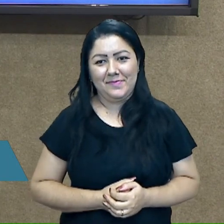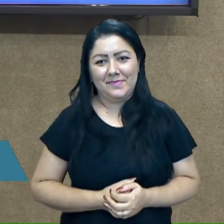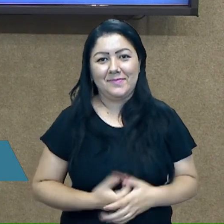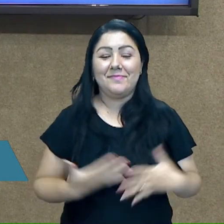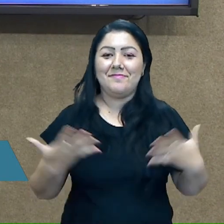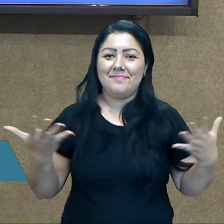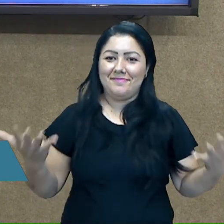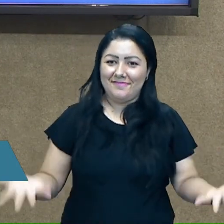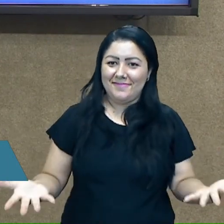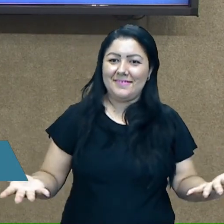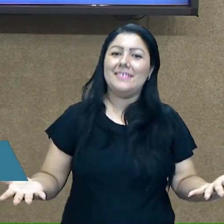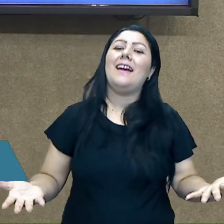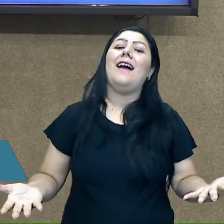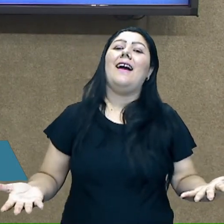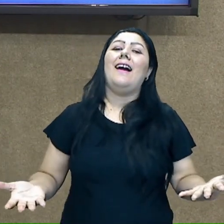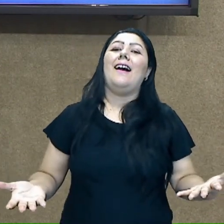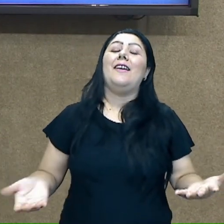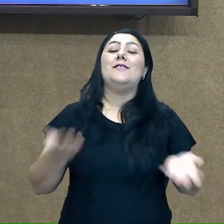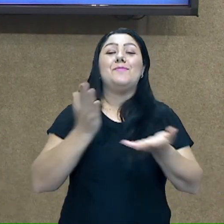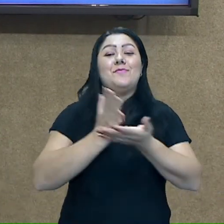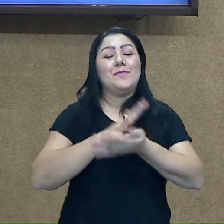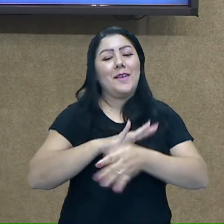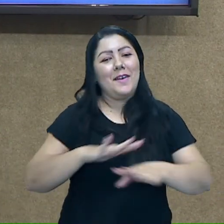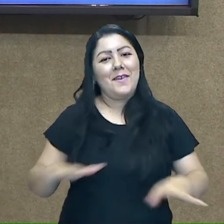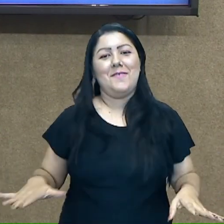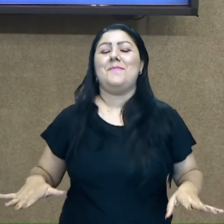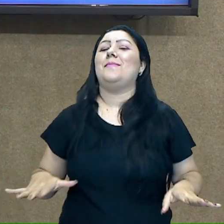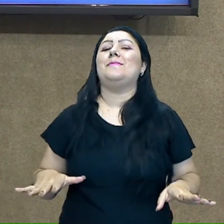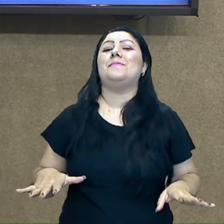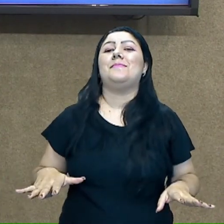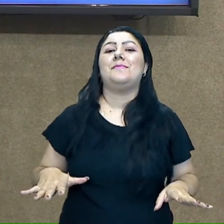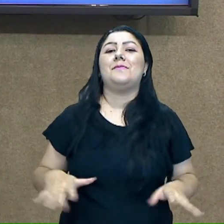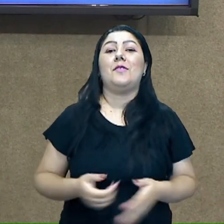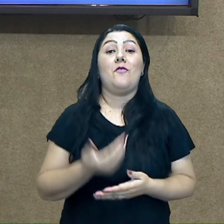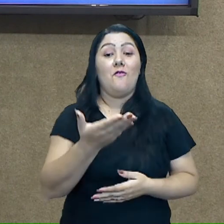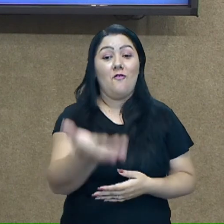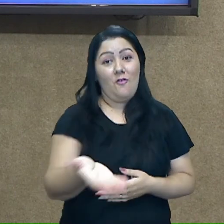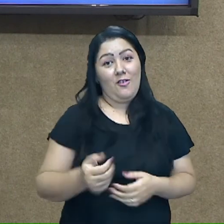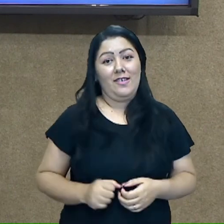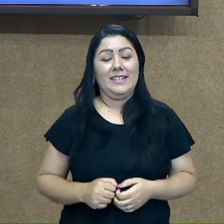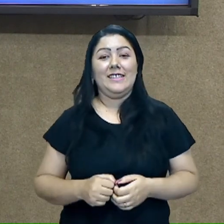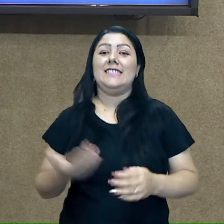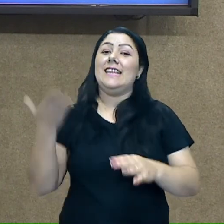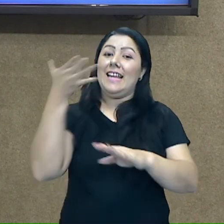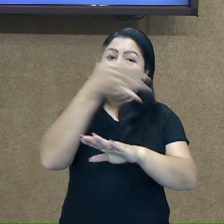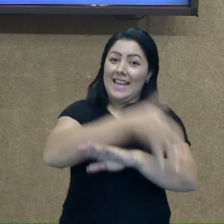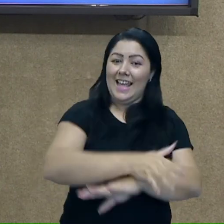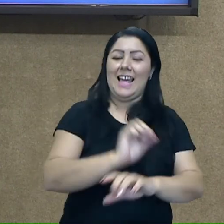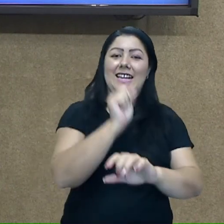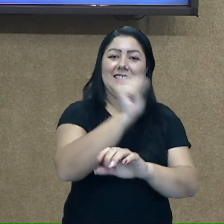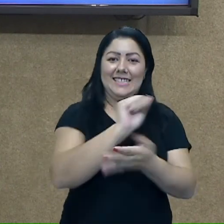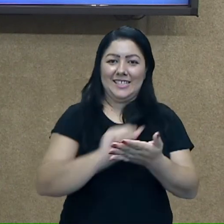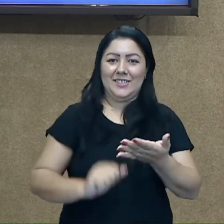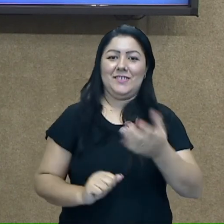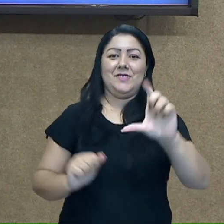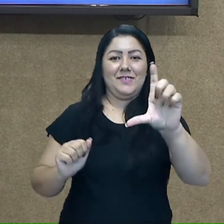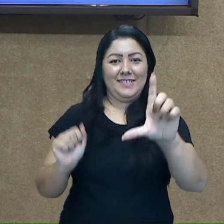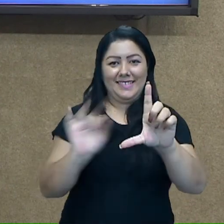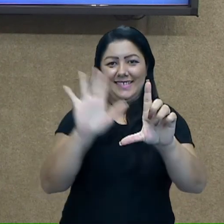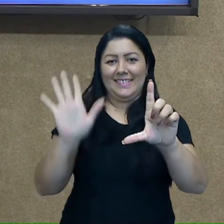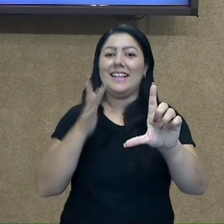Muito bem, chegamos ao final da nossa aula e agora é com você. Para acessar as nossas atividades na plataforma SmetGV,